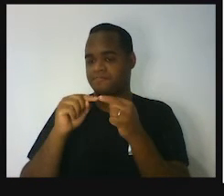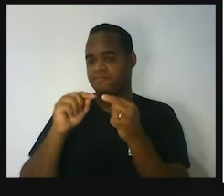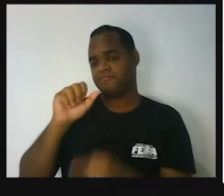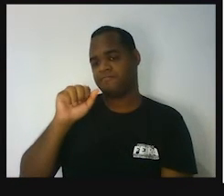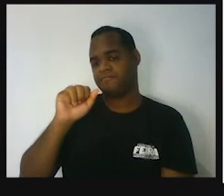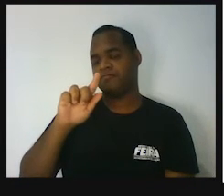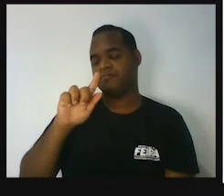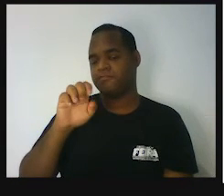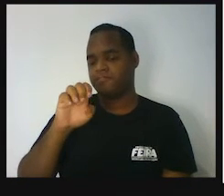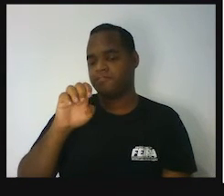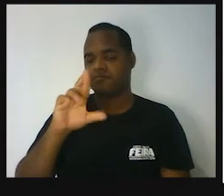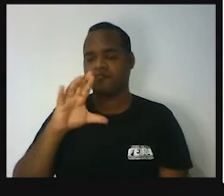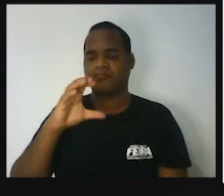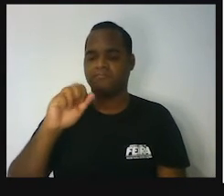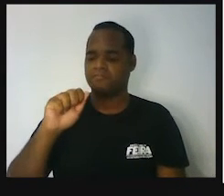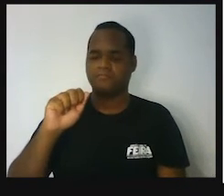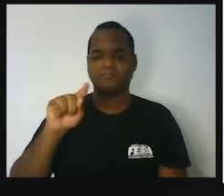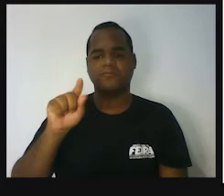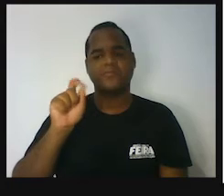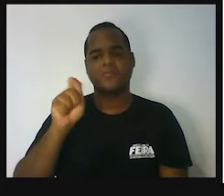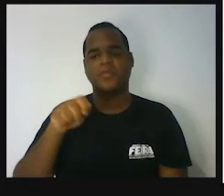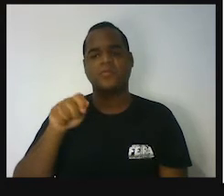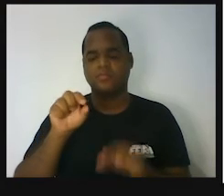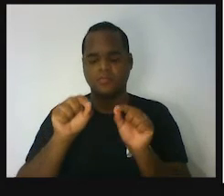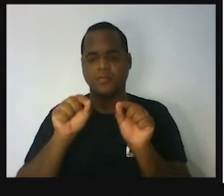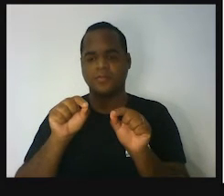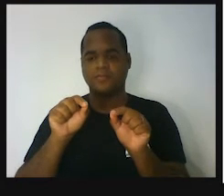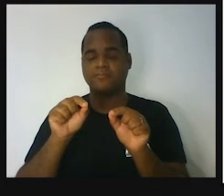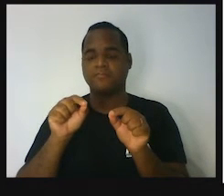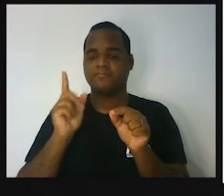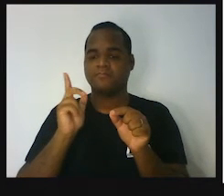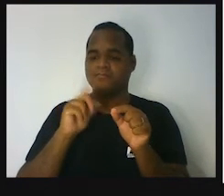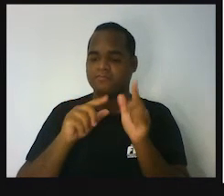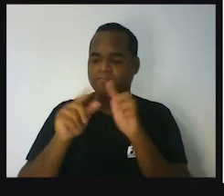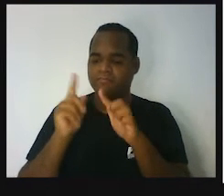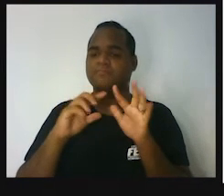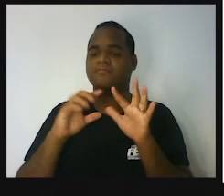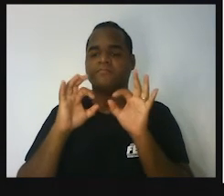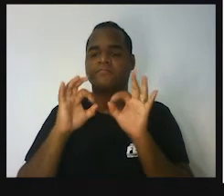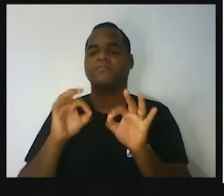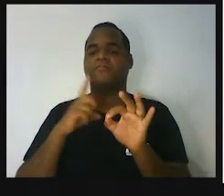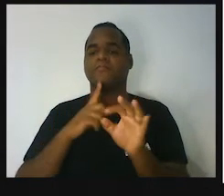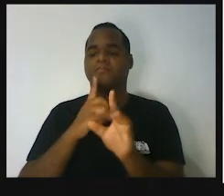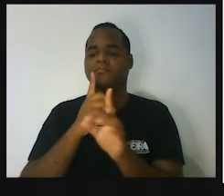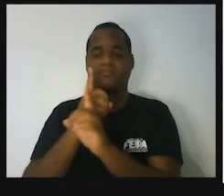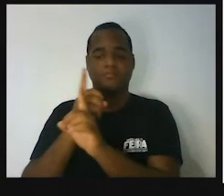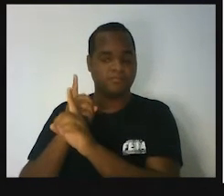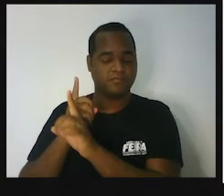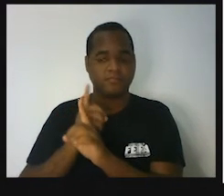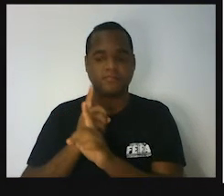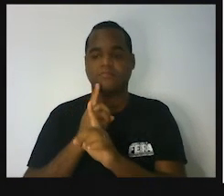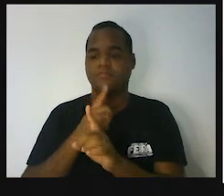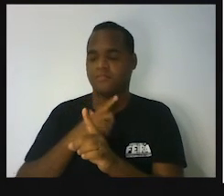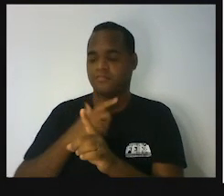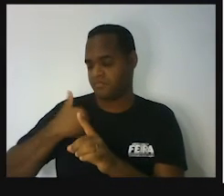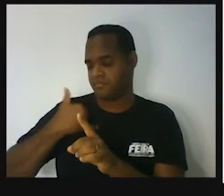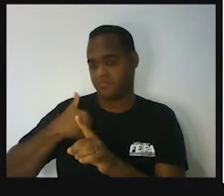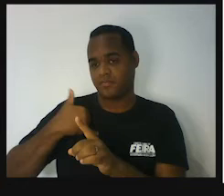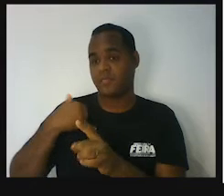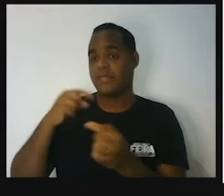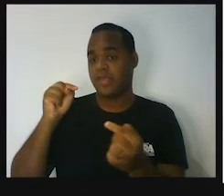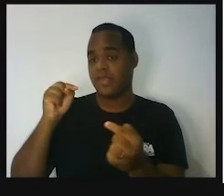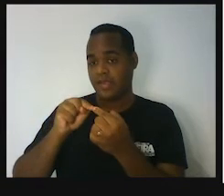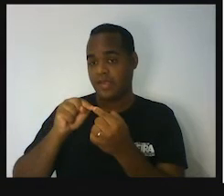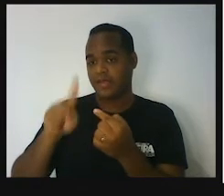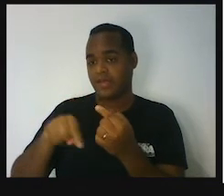montar uma expressão algébrica, que com ela a gente consiga encontrar a idade com a qual o